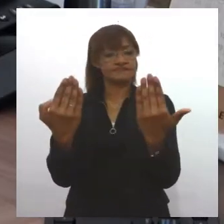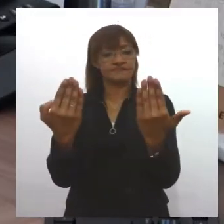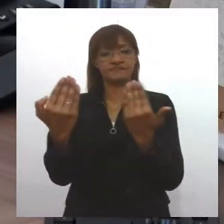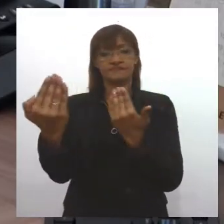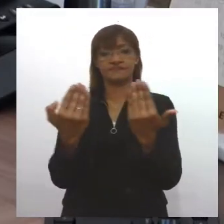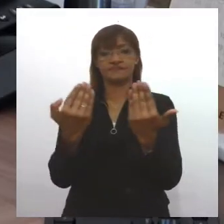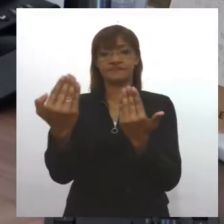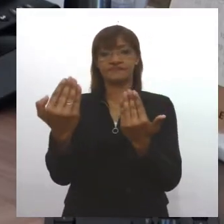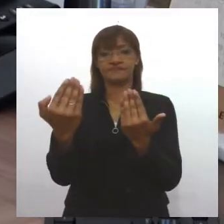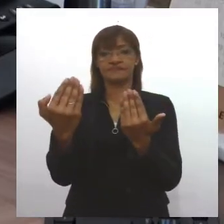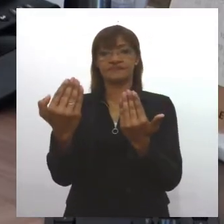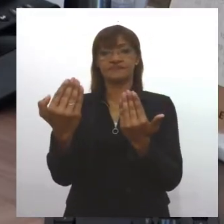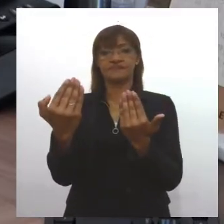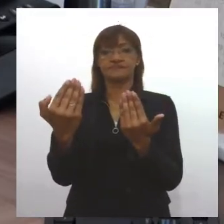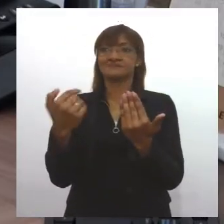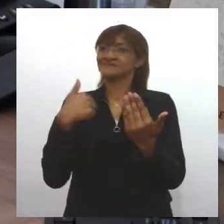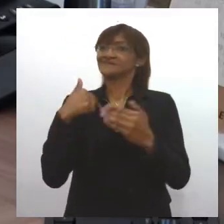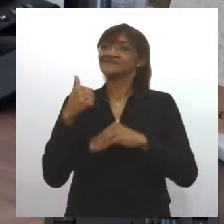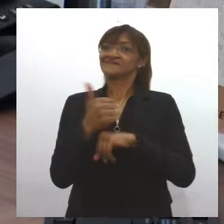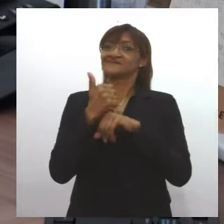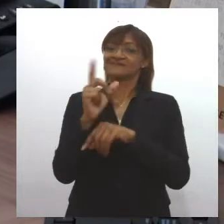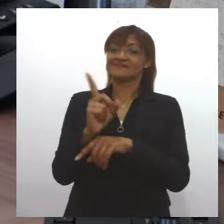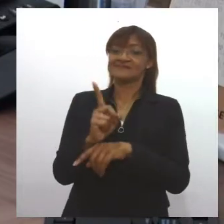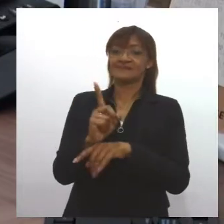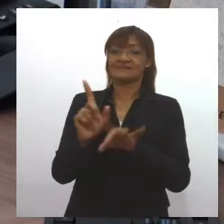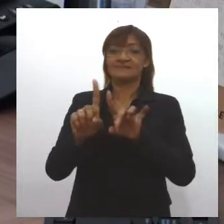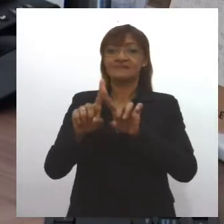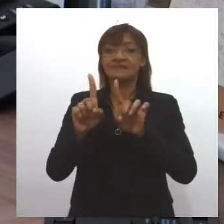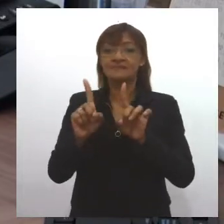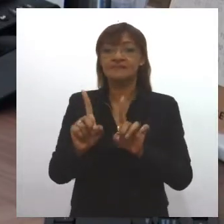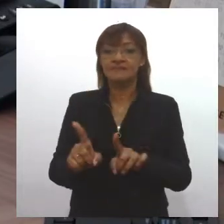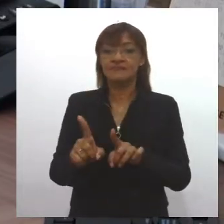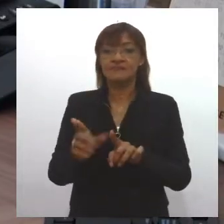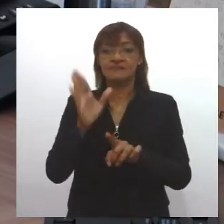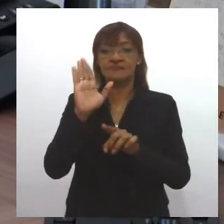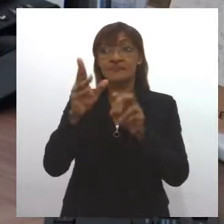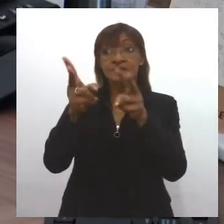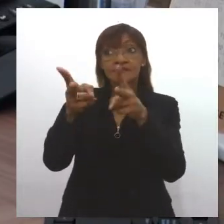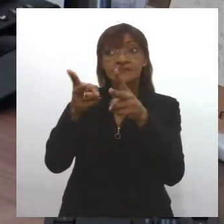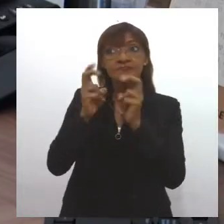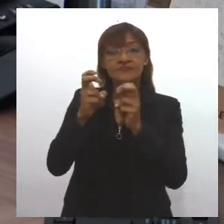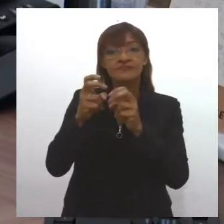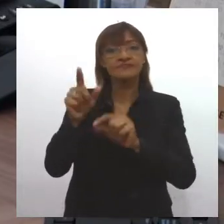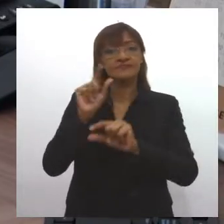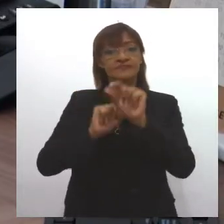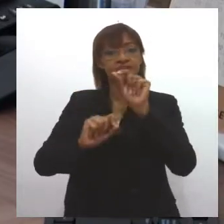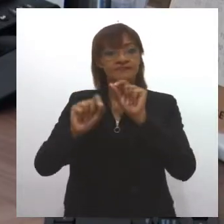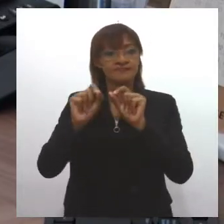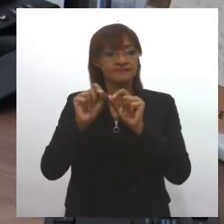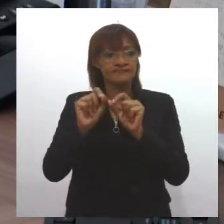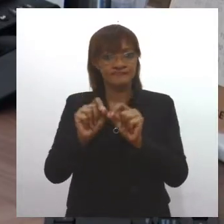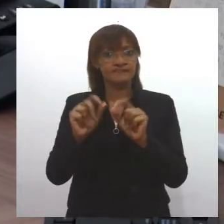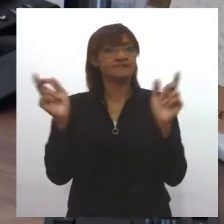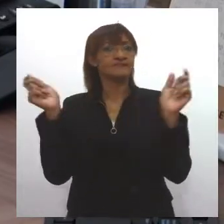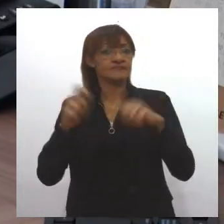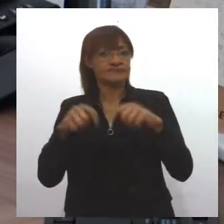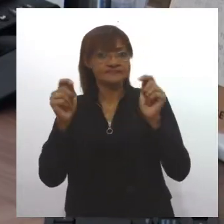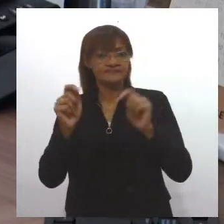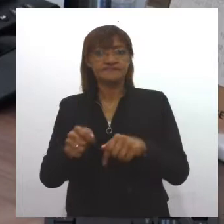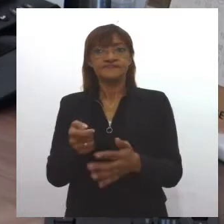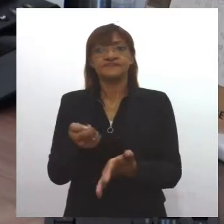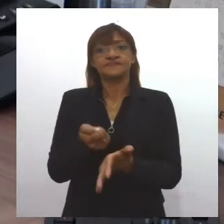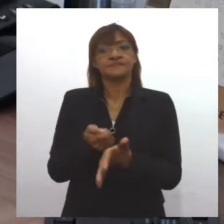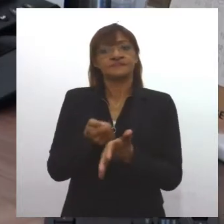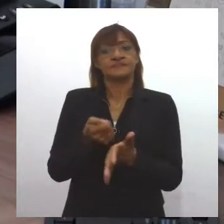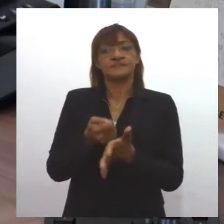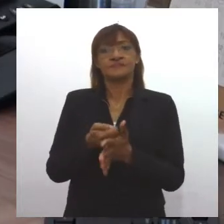desejar ser especialista na área, mas apenas observando as condicionantes que são exigidas